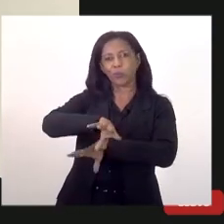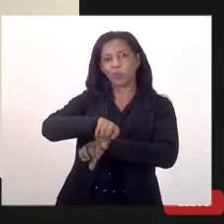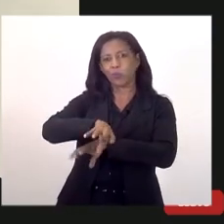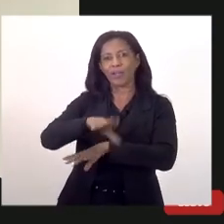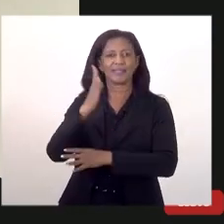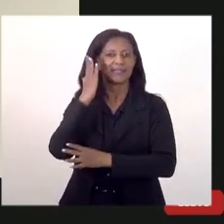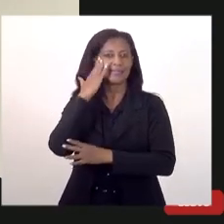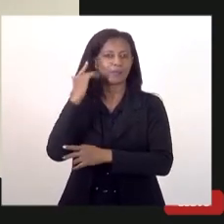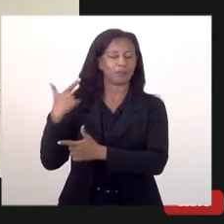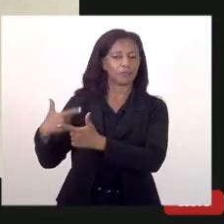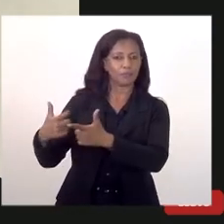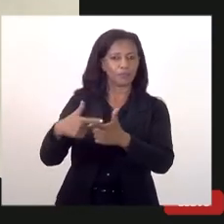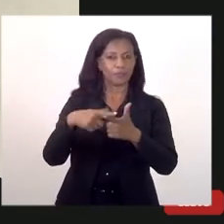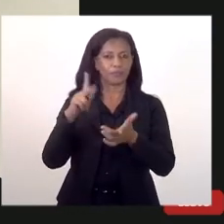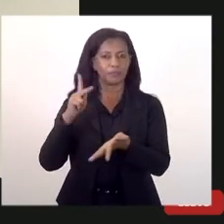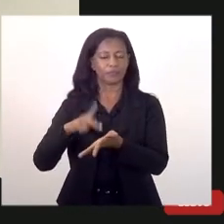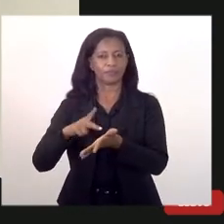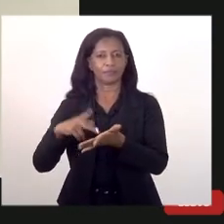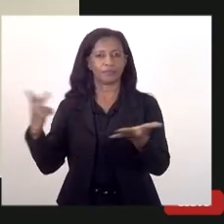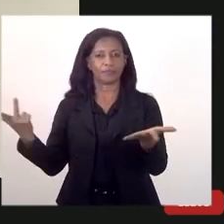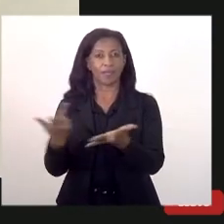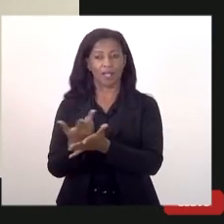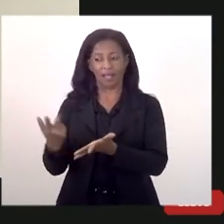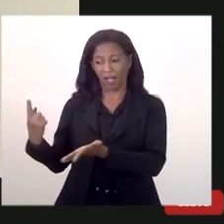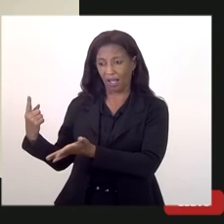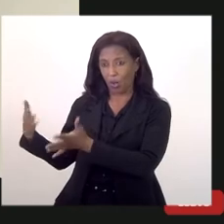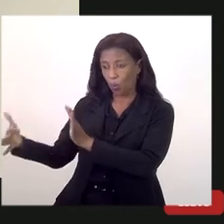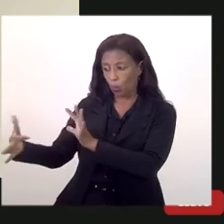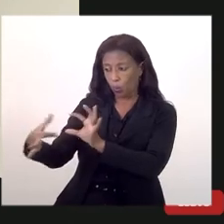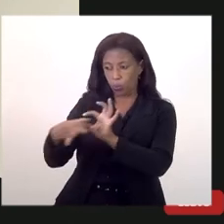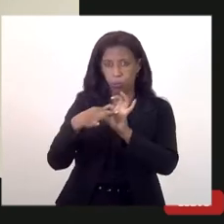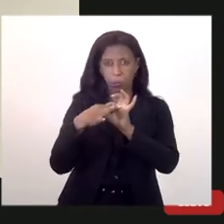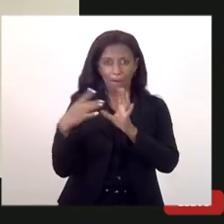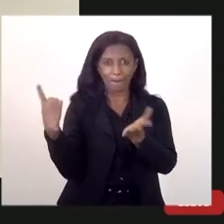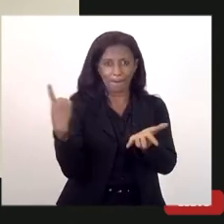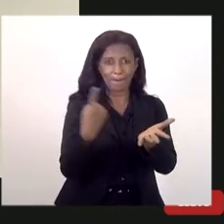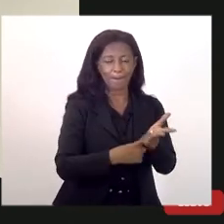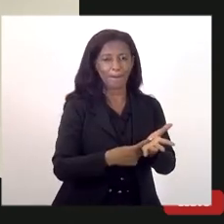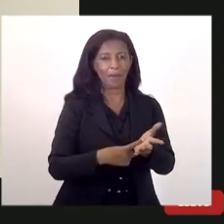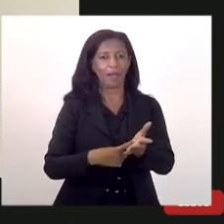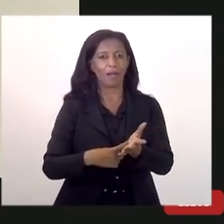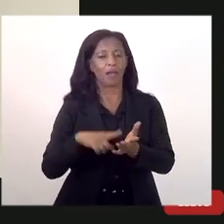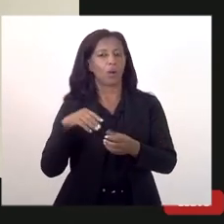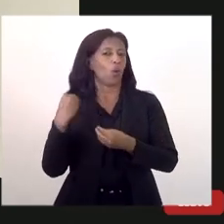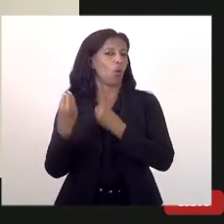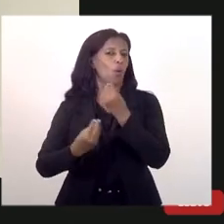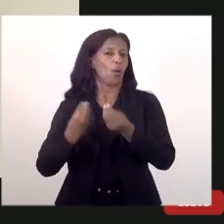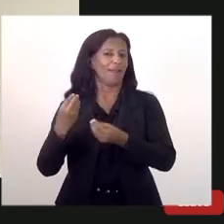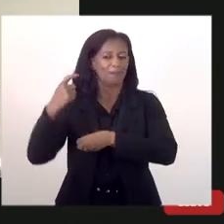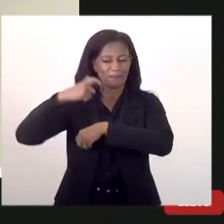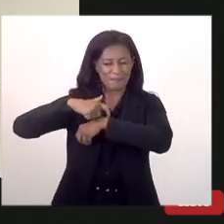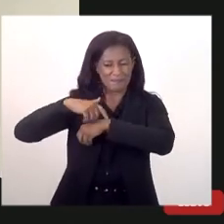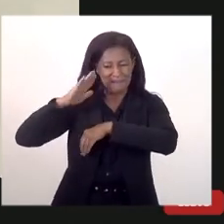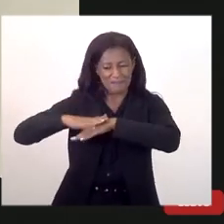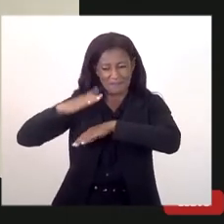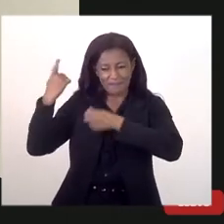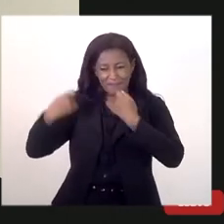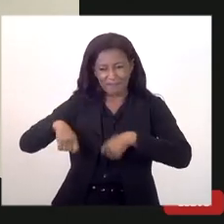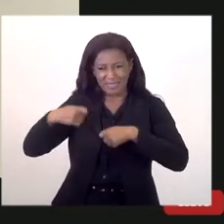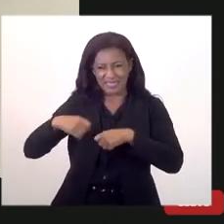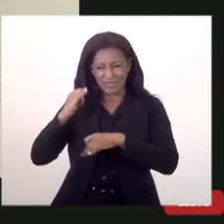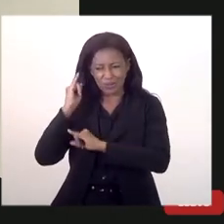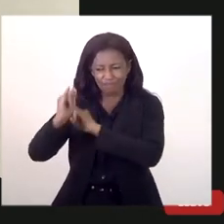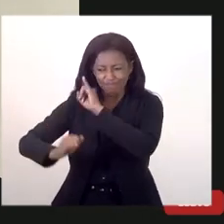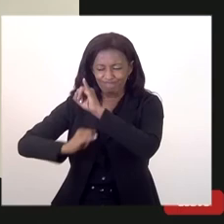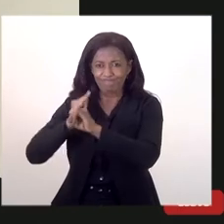dos problemas reais que a gente tem na nossa sociedade é a conectividade dos nossos estudantes no momento que a gente mais precisou da internet a gente viu que isso faltou